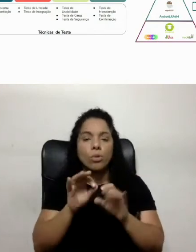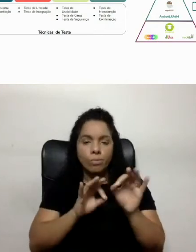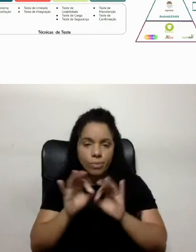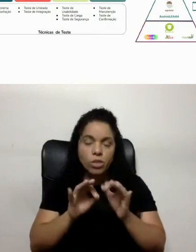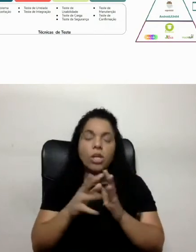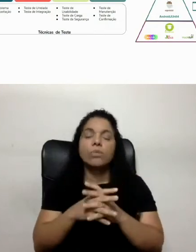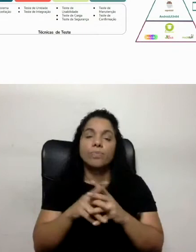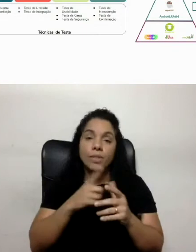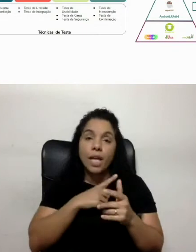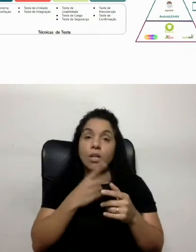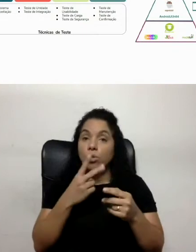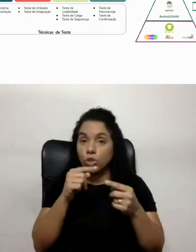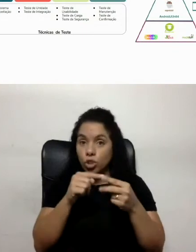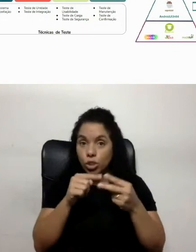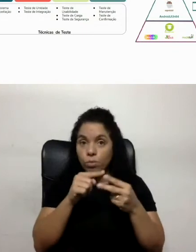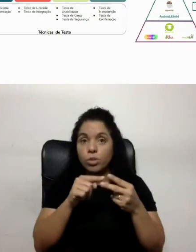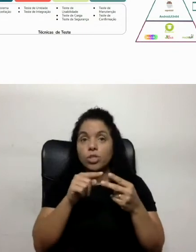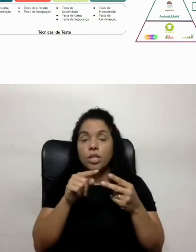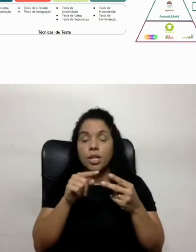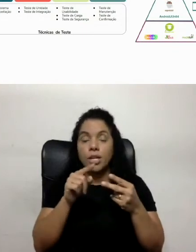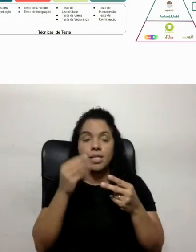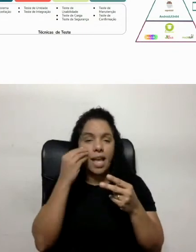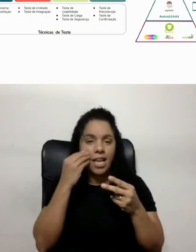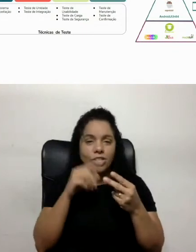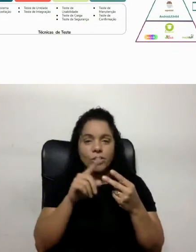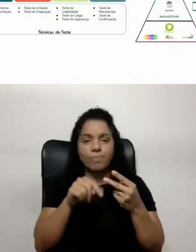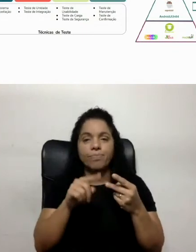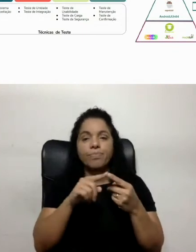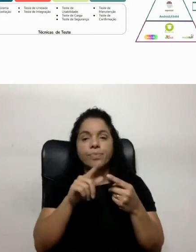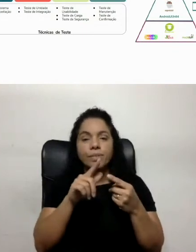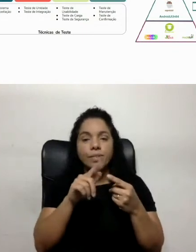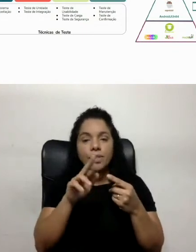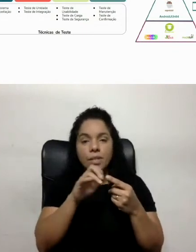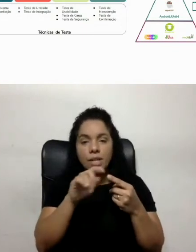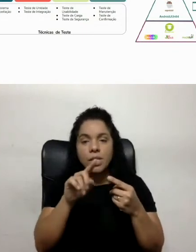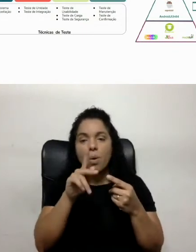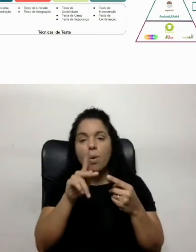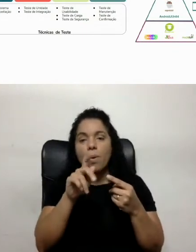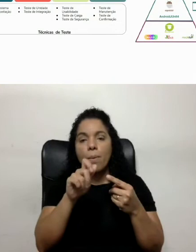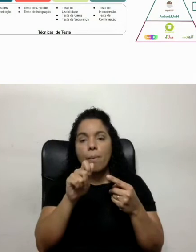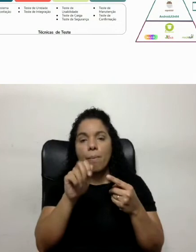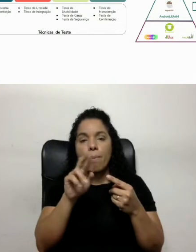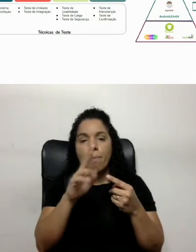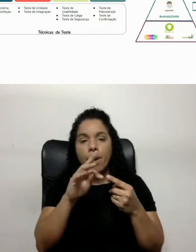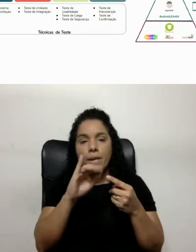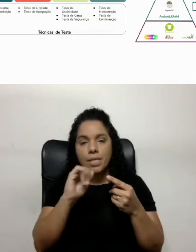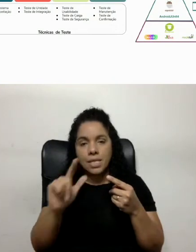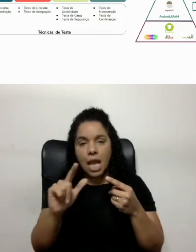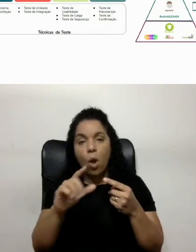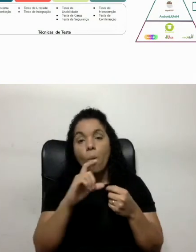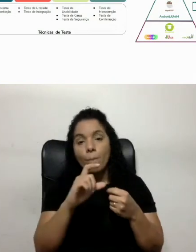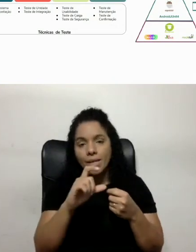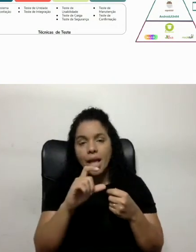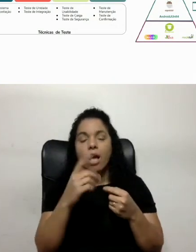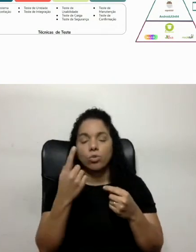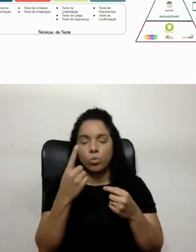geralmente, a gente tem dois tipos de teste de regressão. Um teste de regressão que ele é parcial, né? A gente utiliza ali por pedaço, uma suíte,